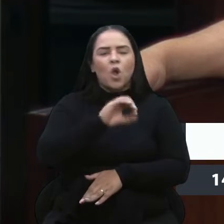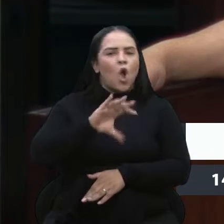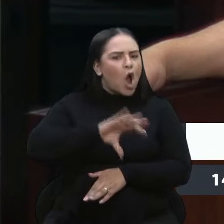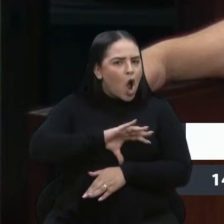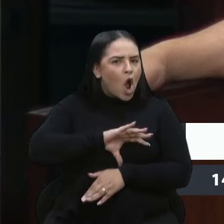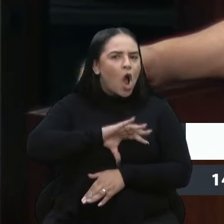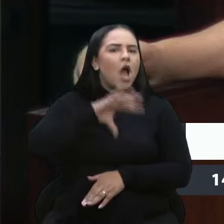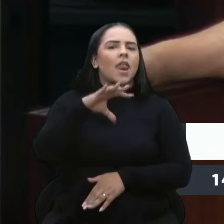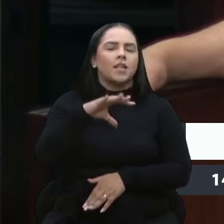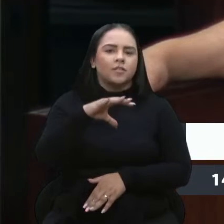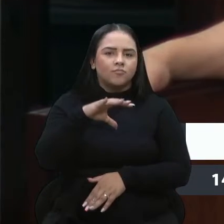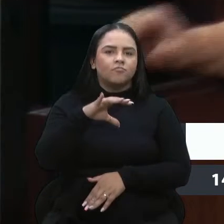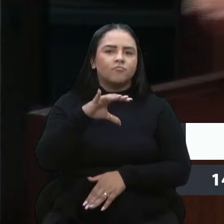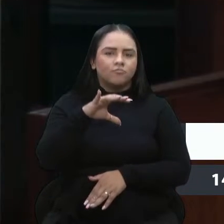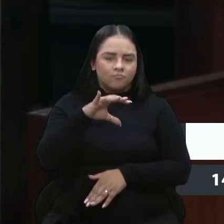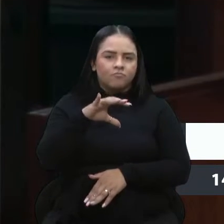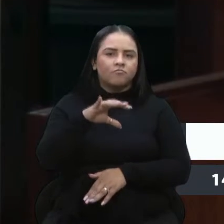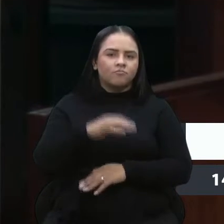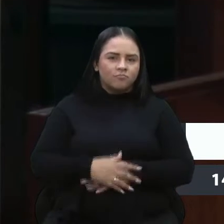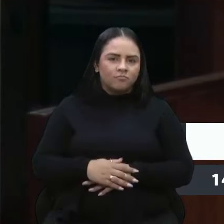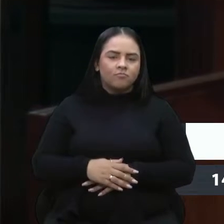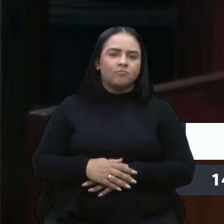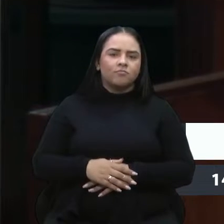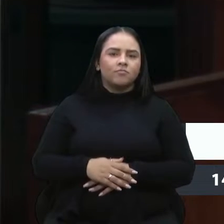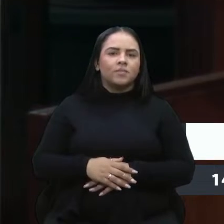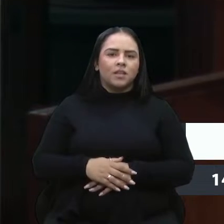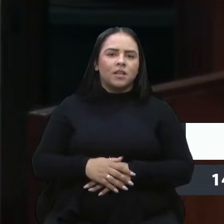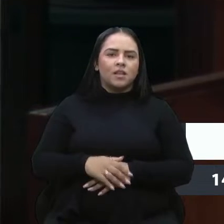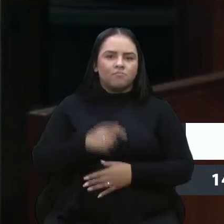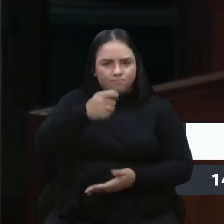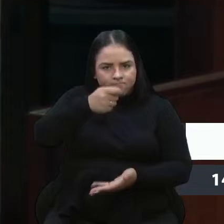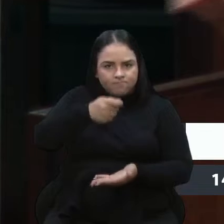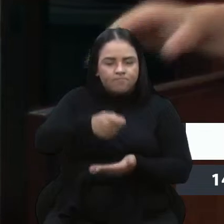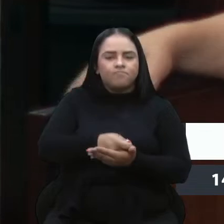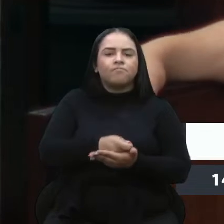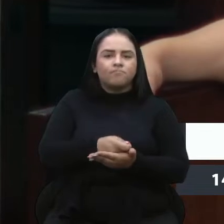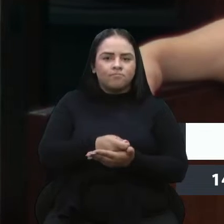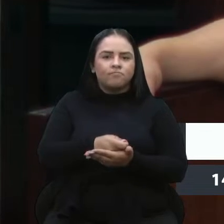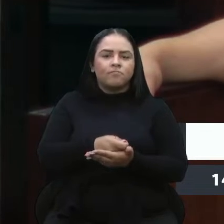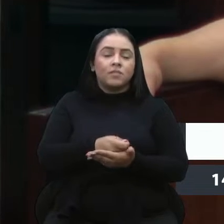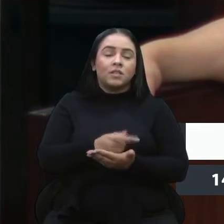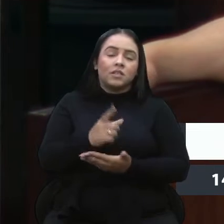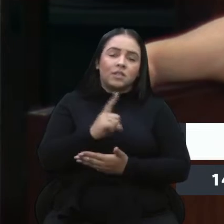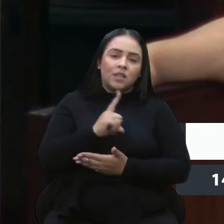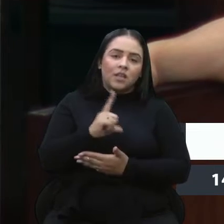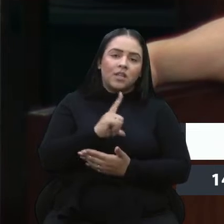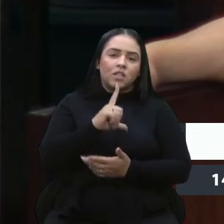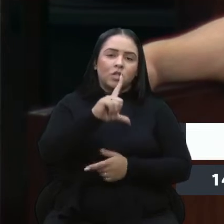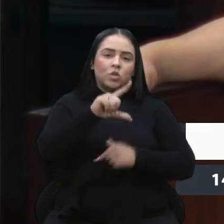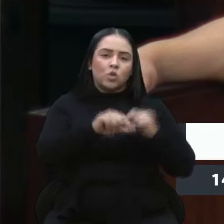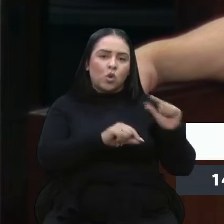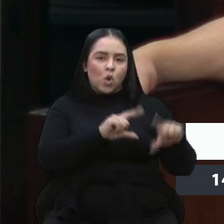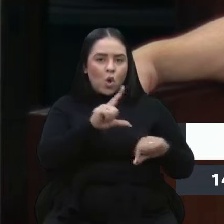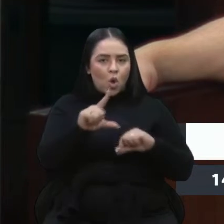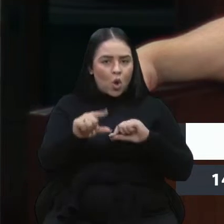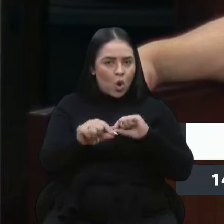determinou que ficava facultado